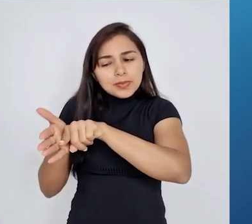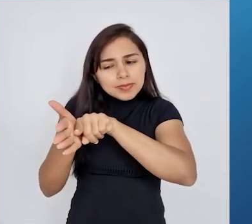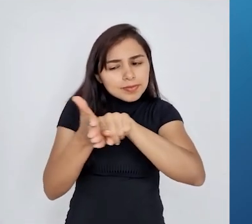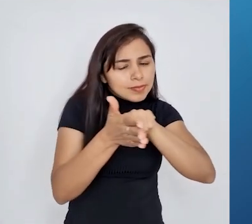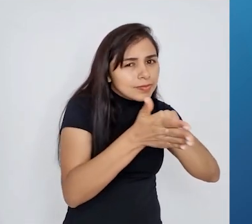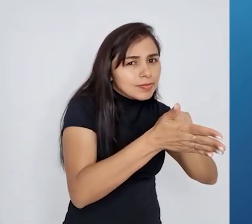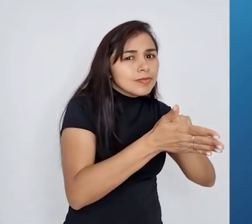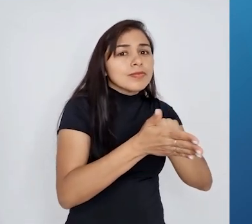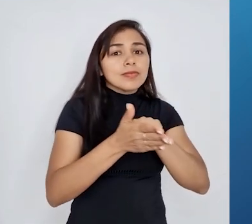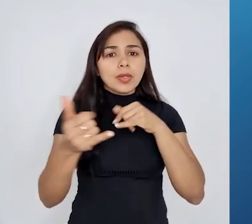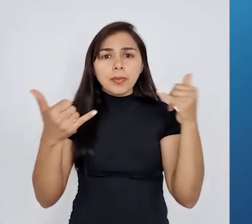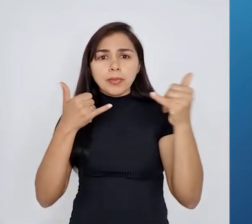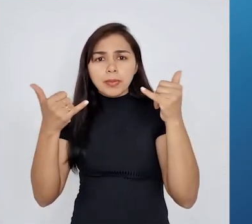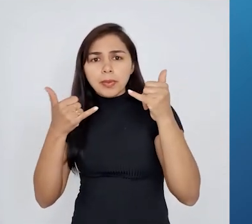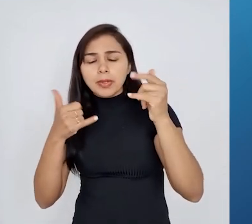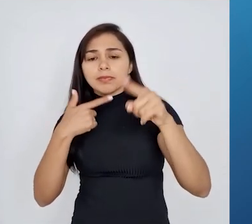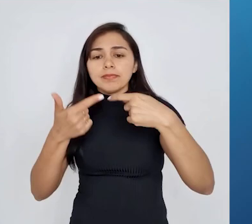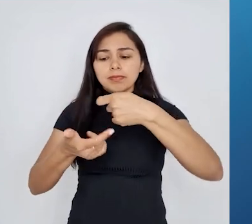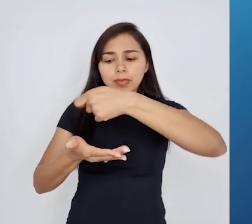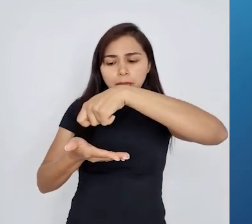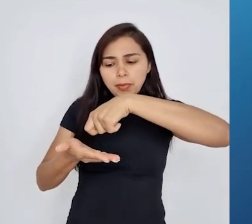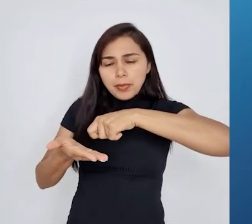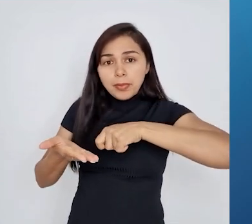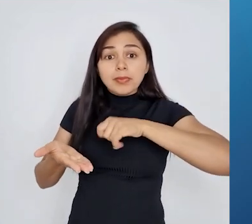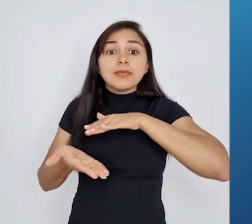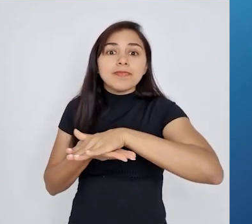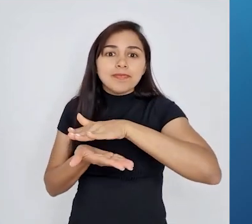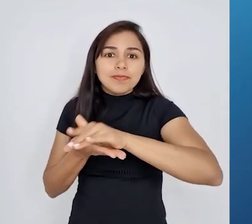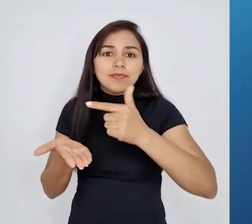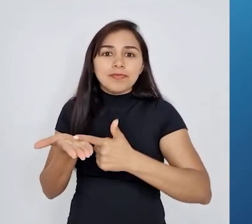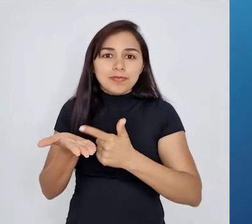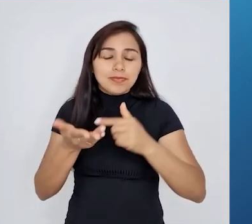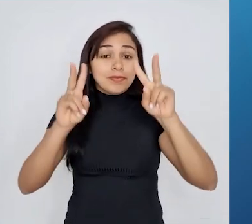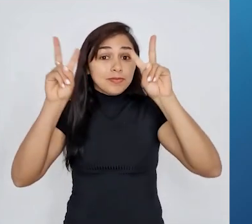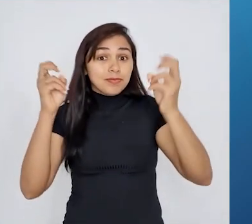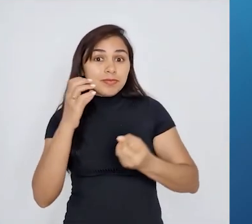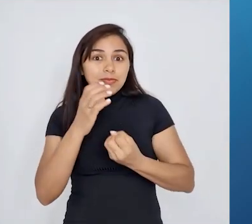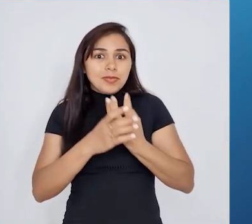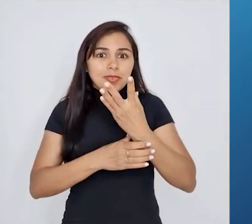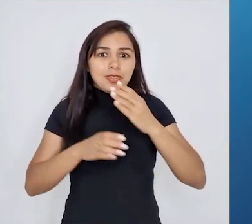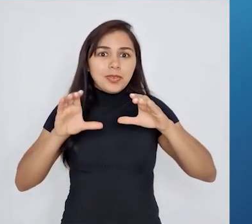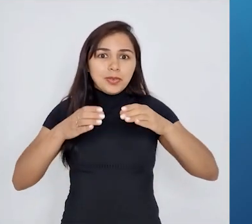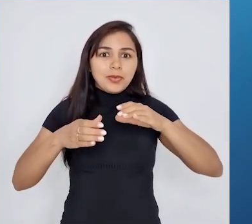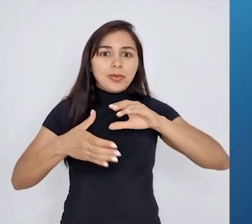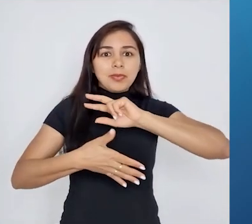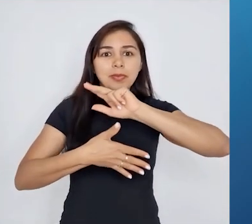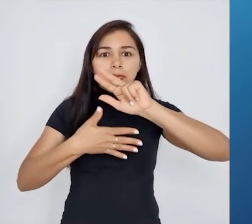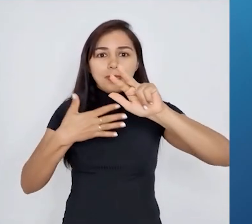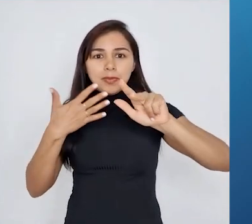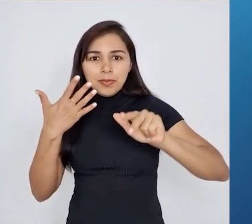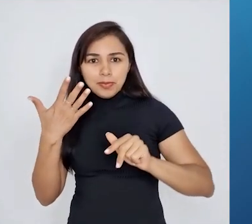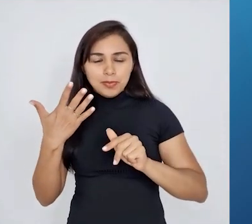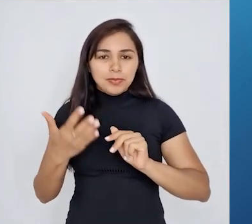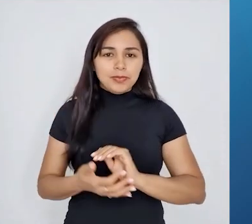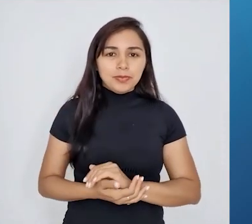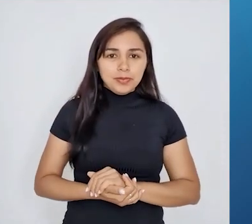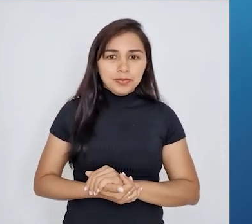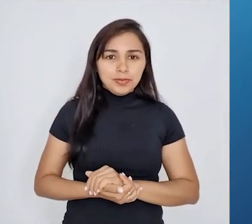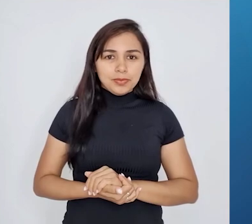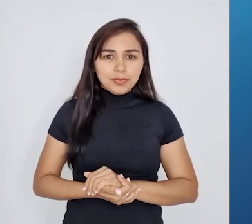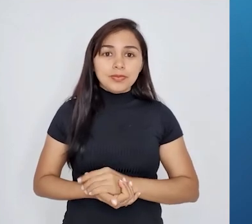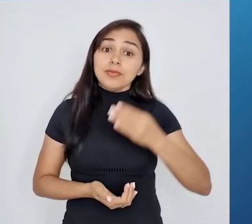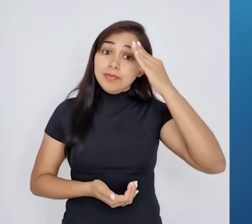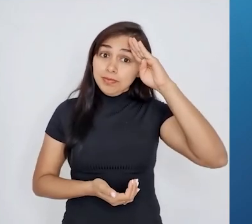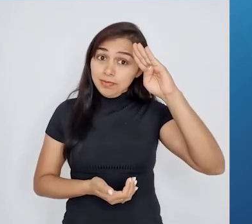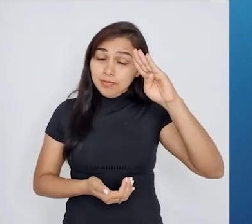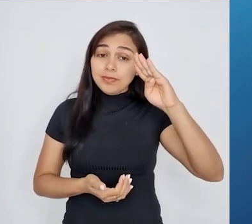depois disso, ele fez a publicação do seu livro intitulado de Origem das Espécies. As principais contribuições